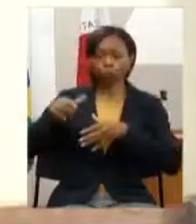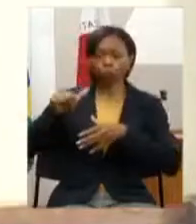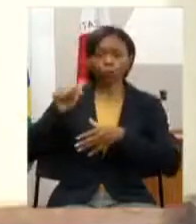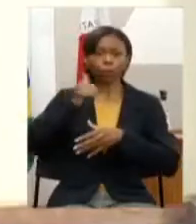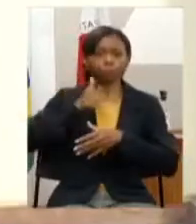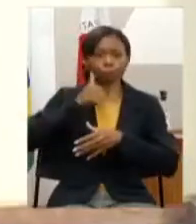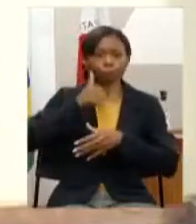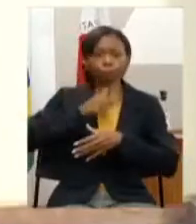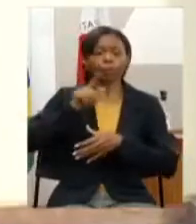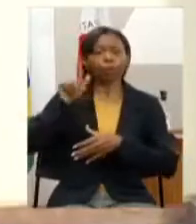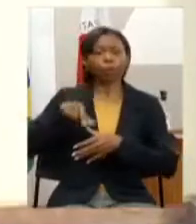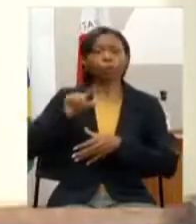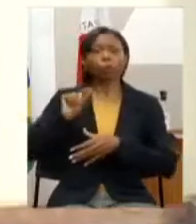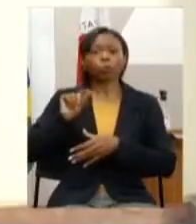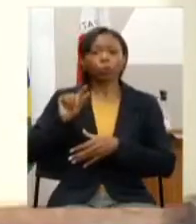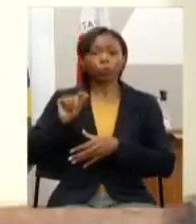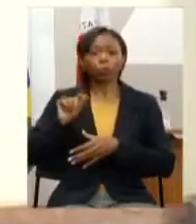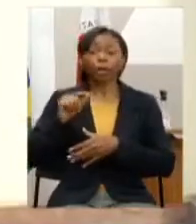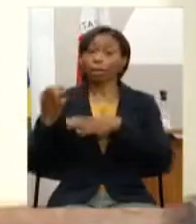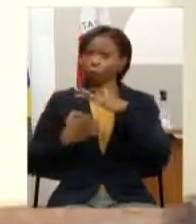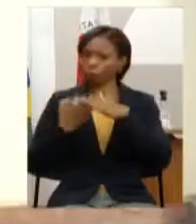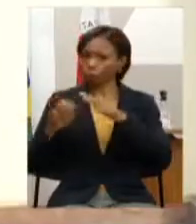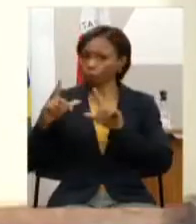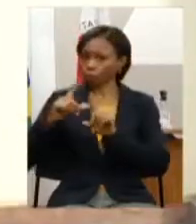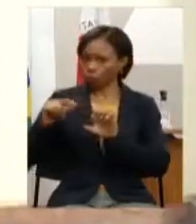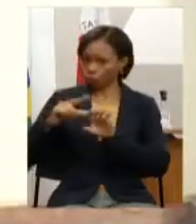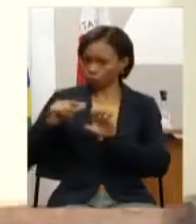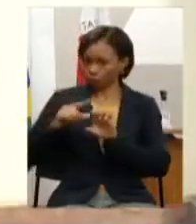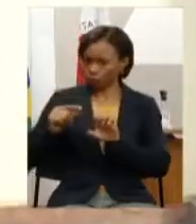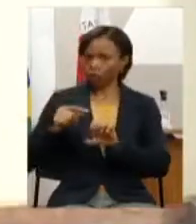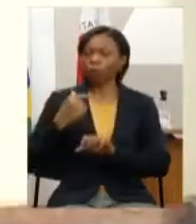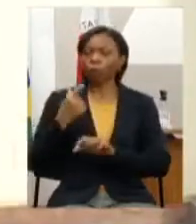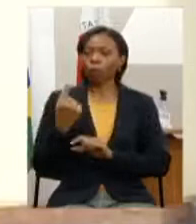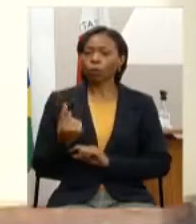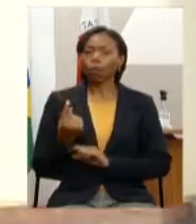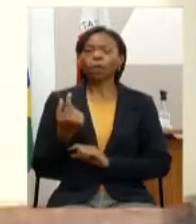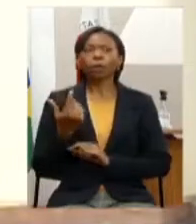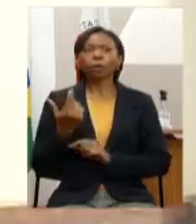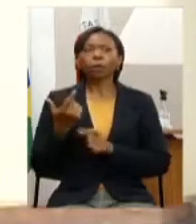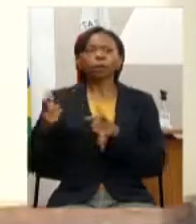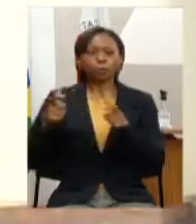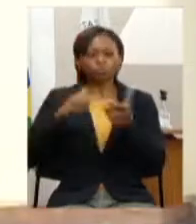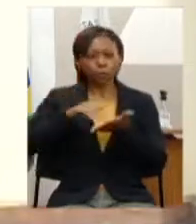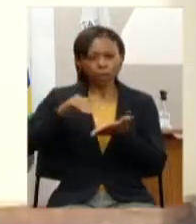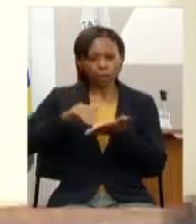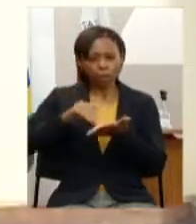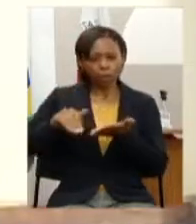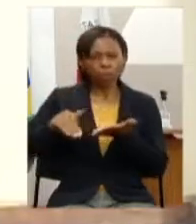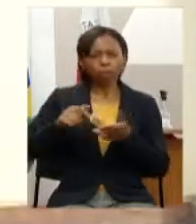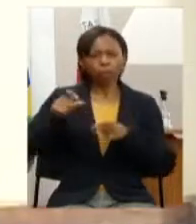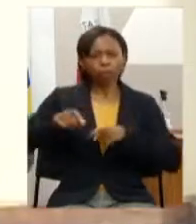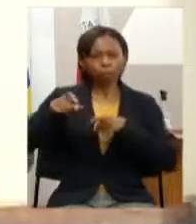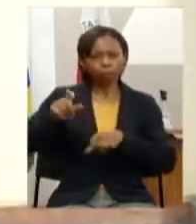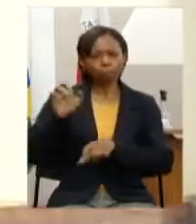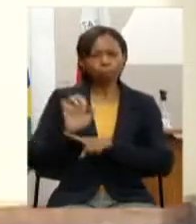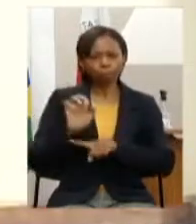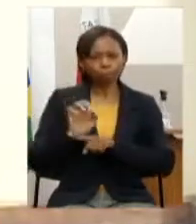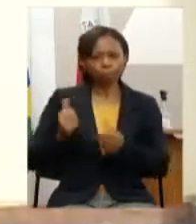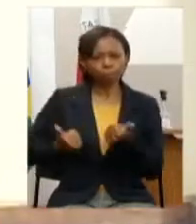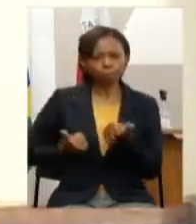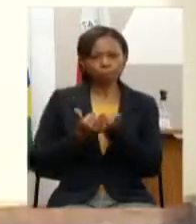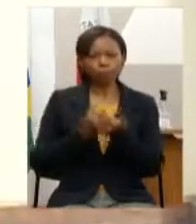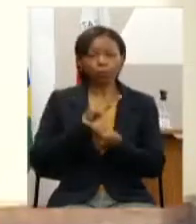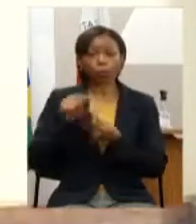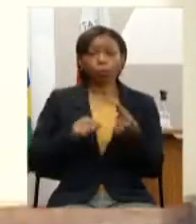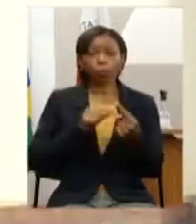grupo que é das mulheres empreendedoras rurais com unidade orçamentária na Secretaria de Estado de Agricultura Pecuária e Abastecimento com a